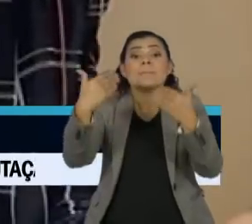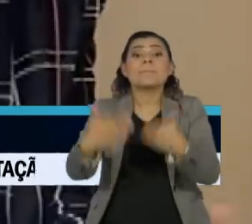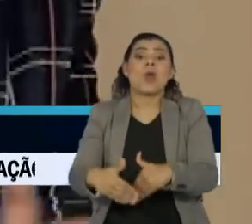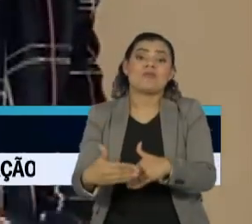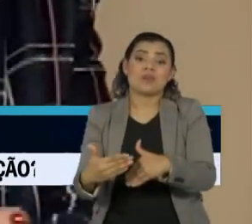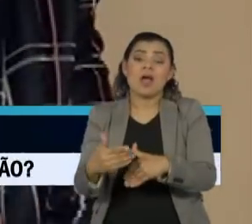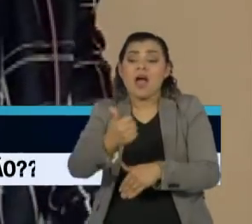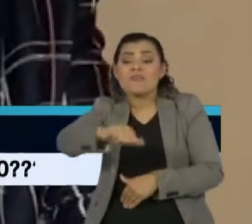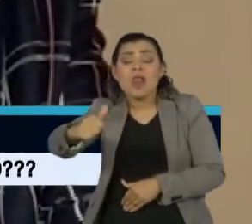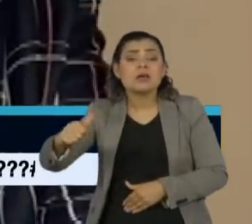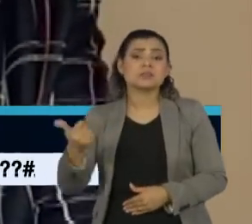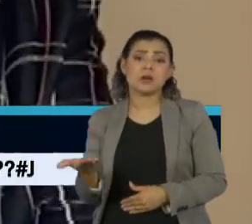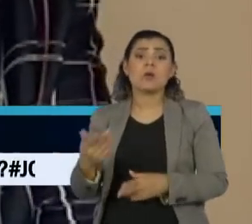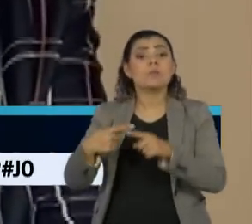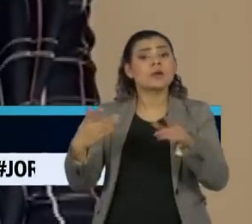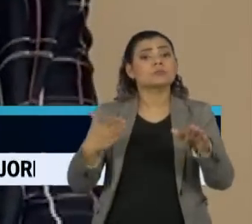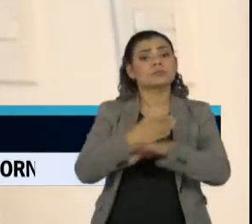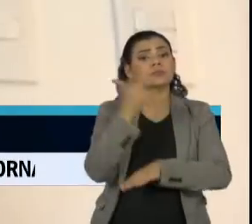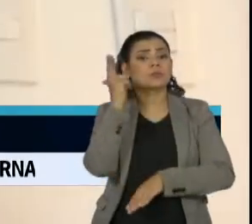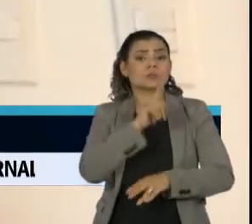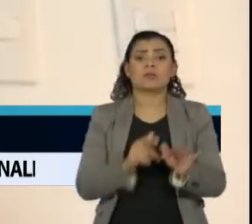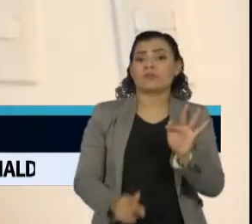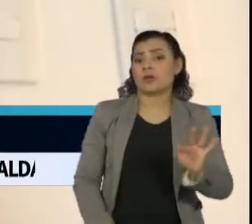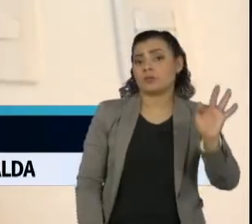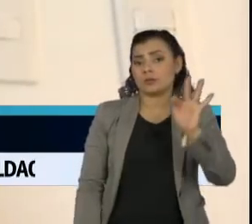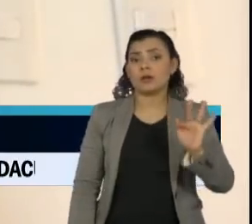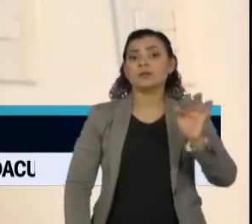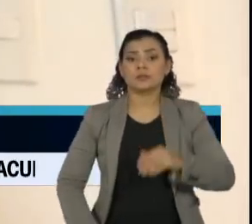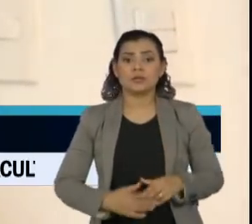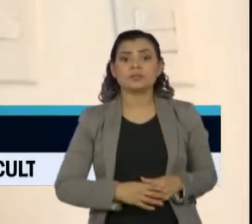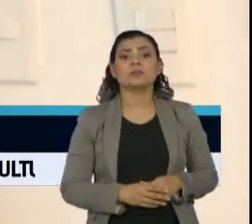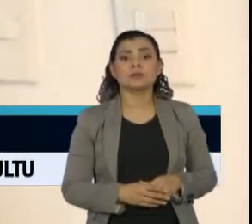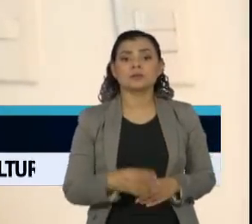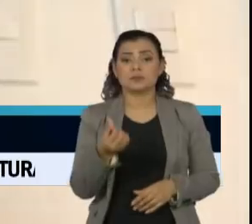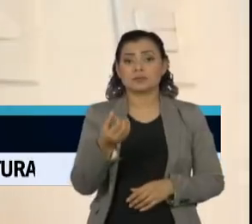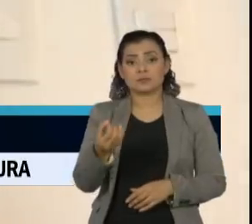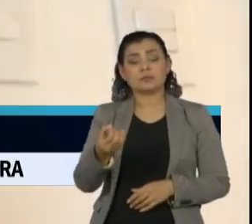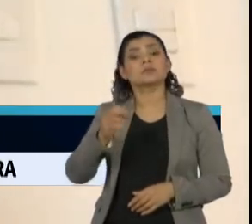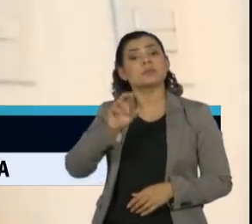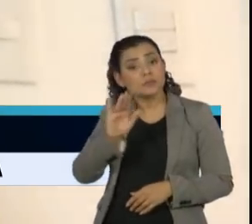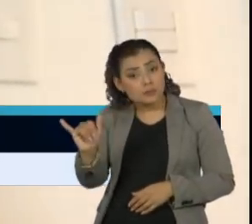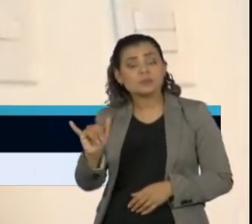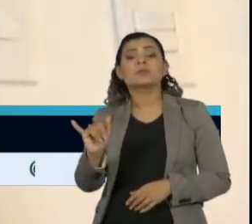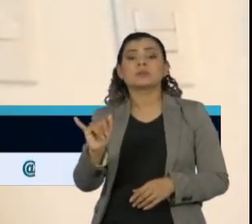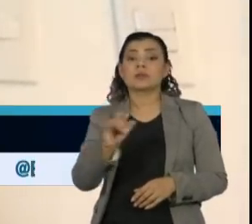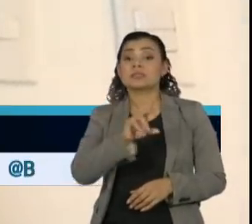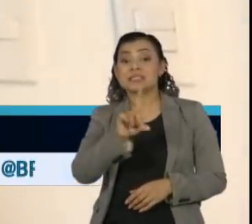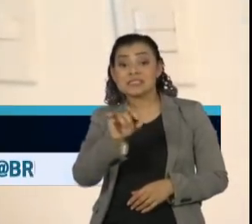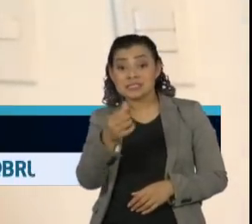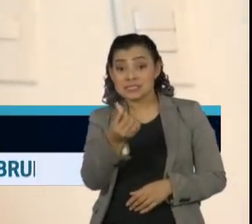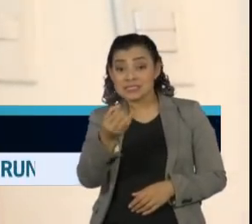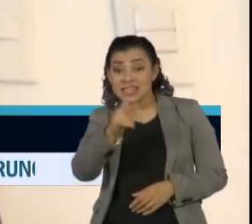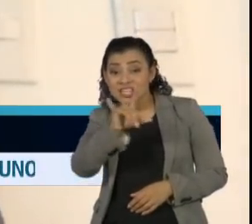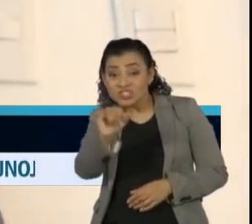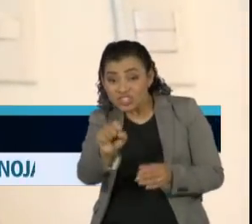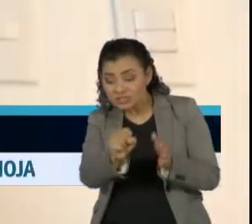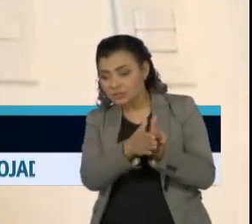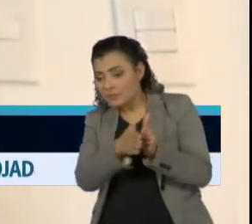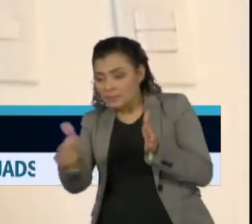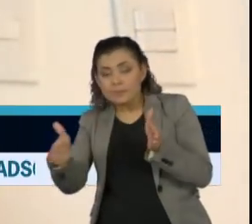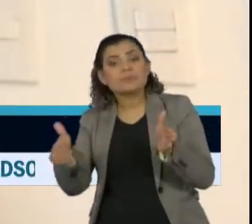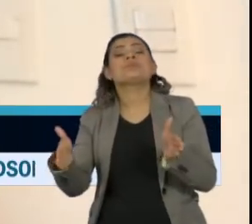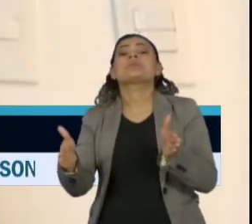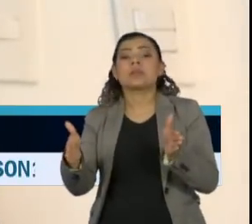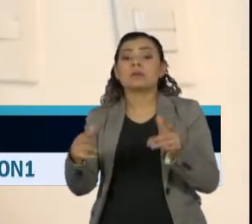também uma forma de acesso ao ensino superior. Esse prazo de 60 dias, no máximo de 60 dias, não conhece a realidade do